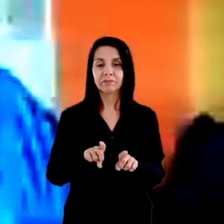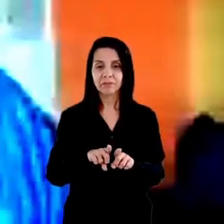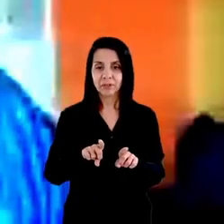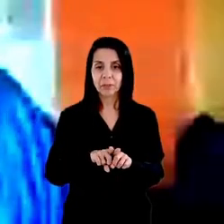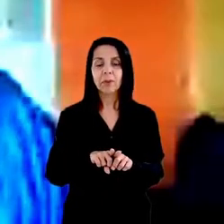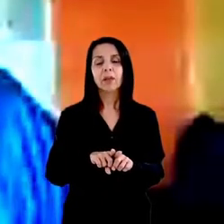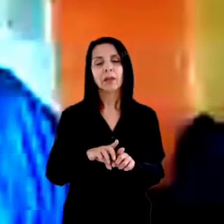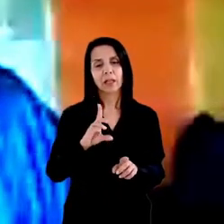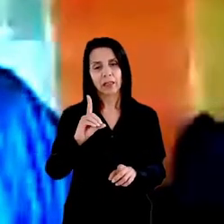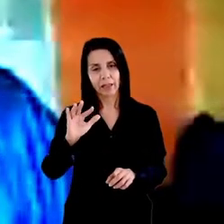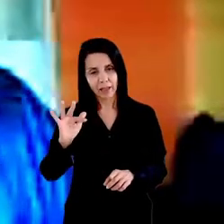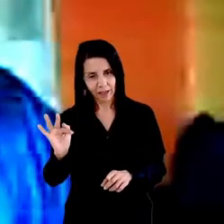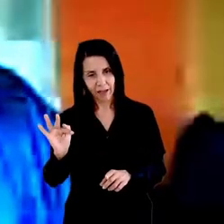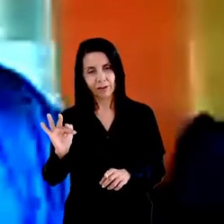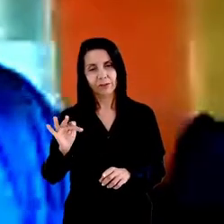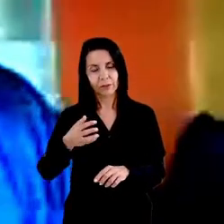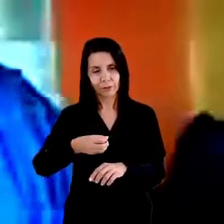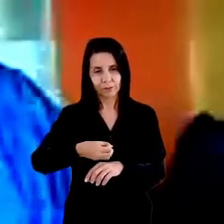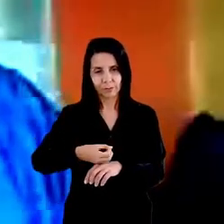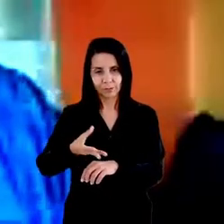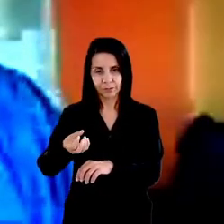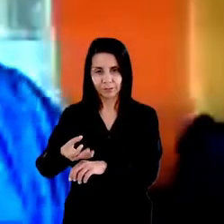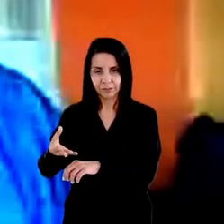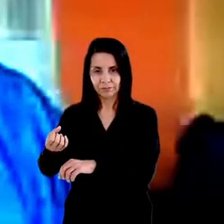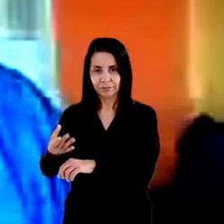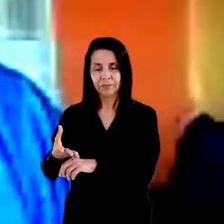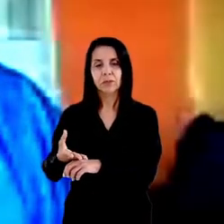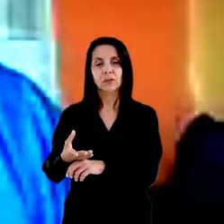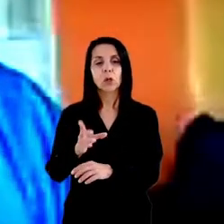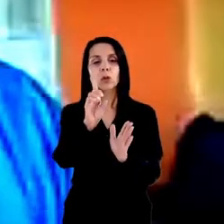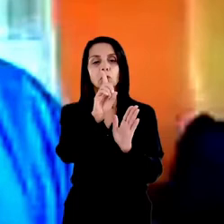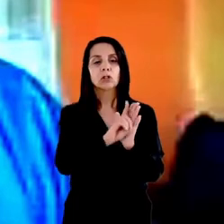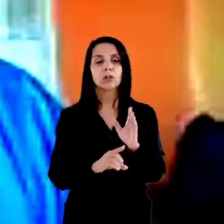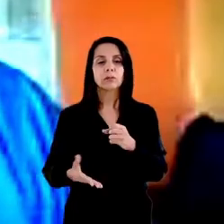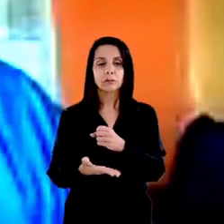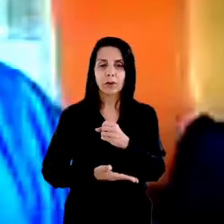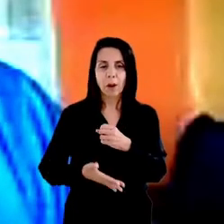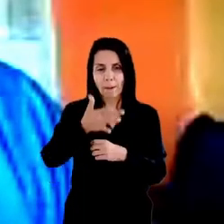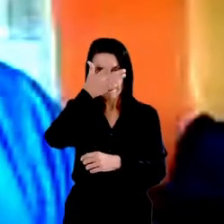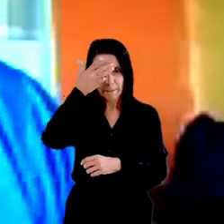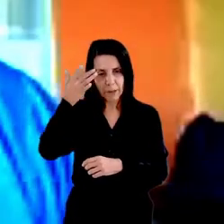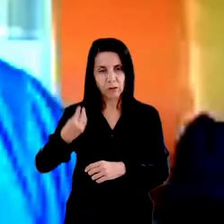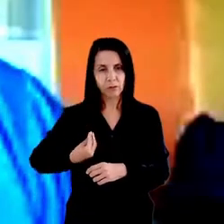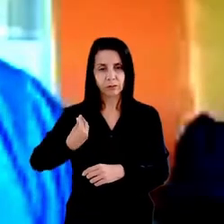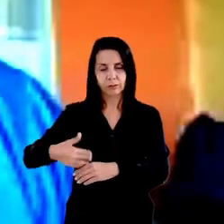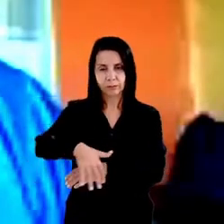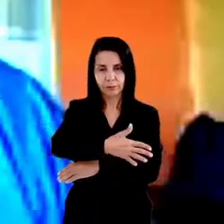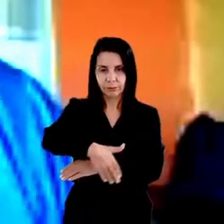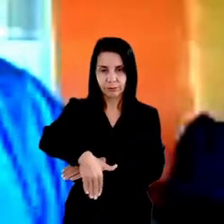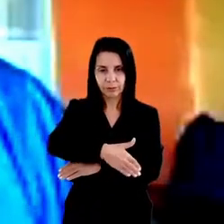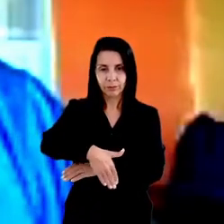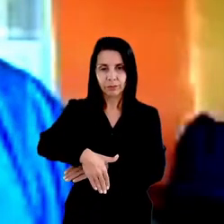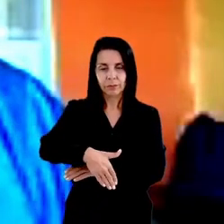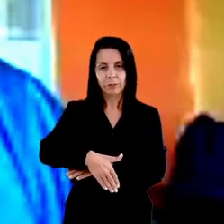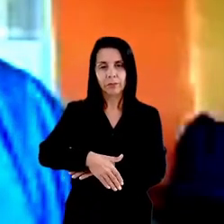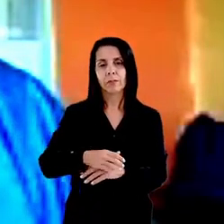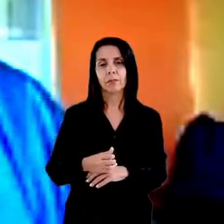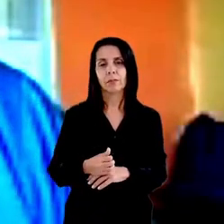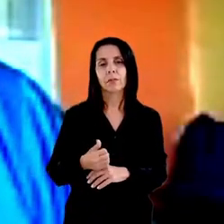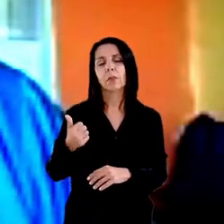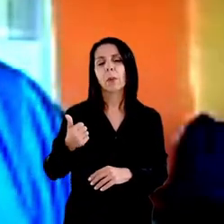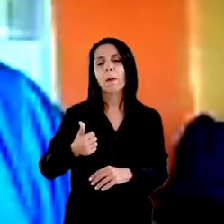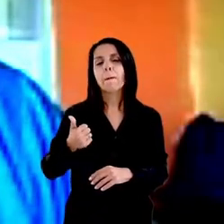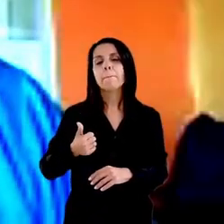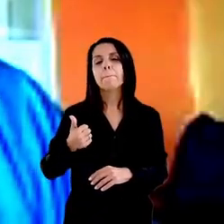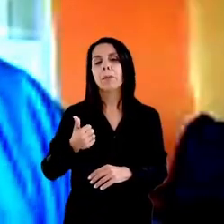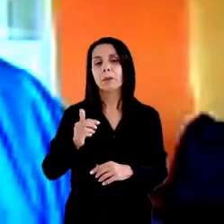Distrito Federal depois e do livro Direitos Fundamentais das Pessoas e Estação de Rua alguém disse um dia que era a primeira jurisprudência sobre a população